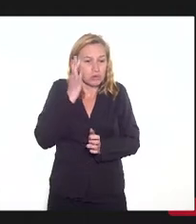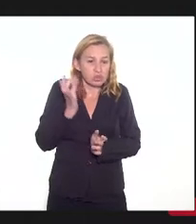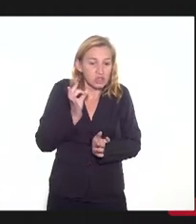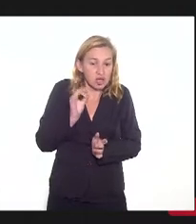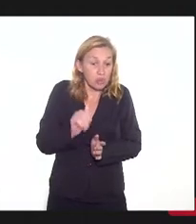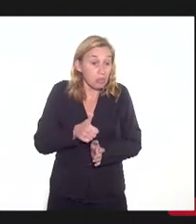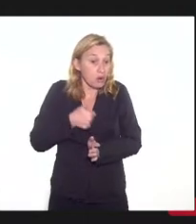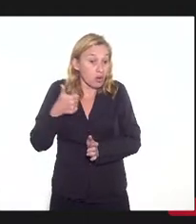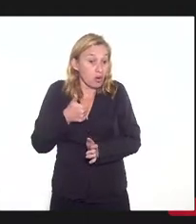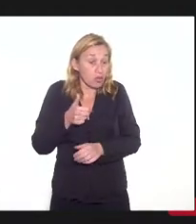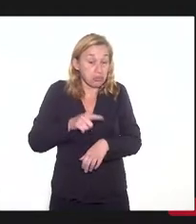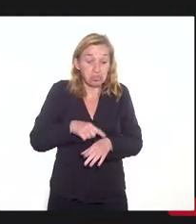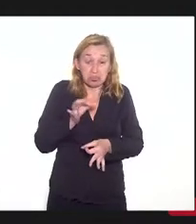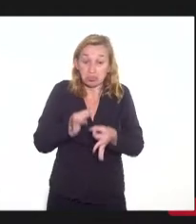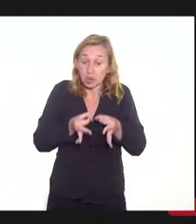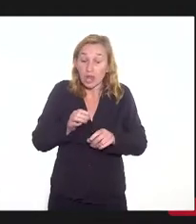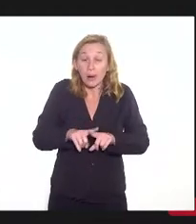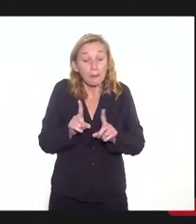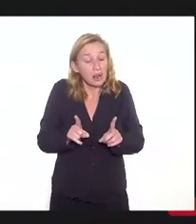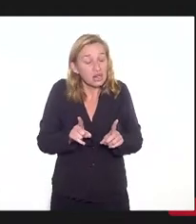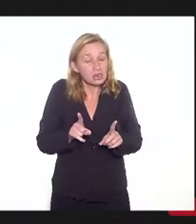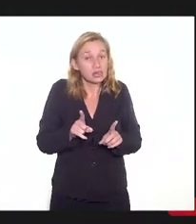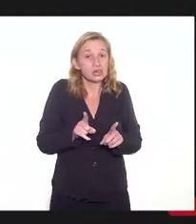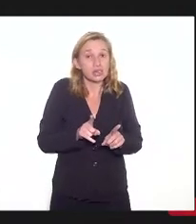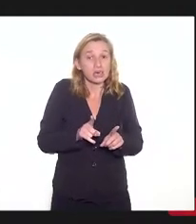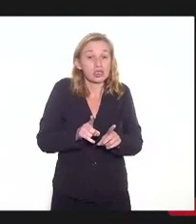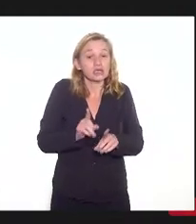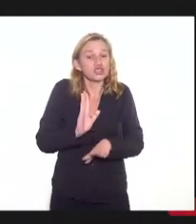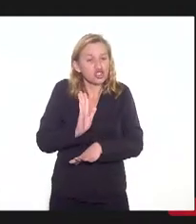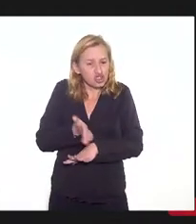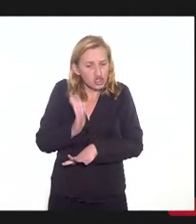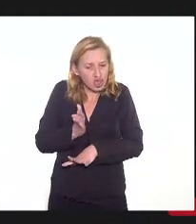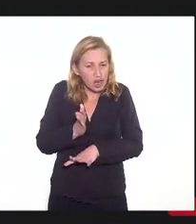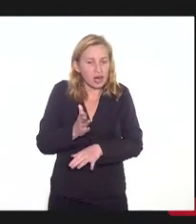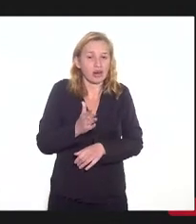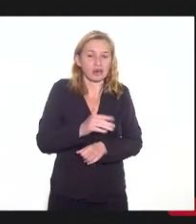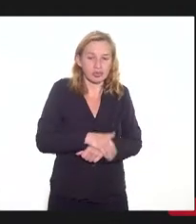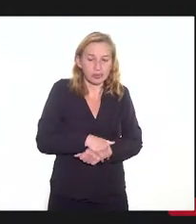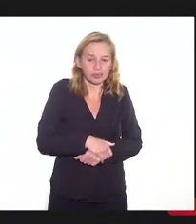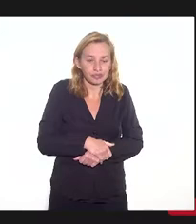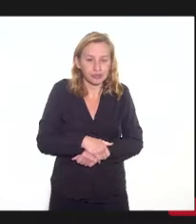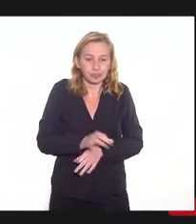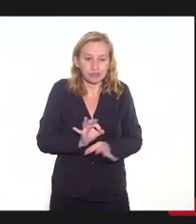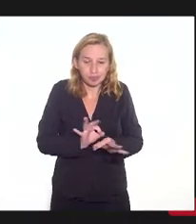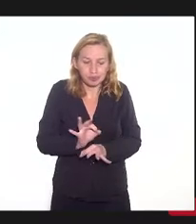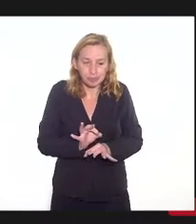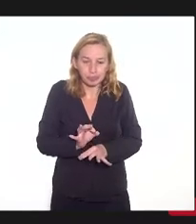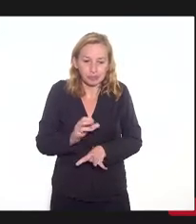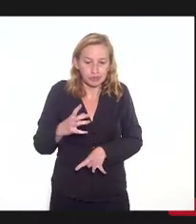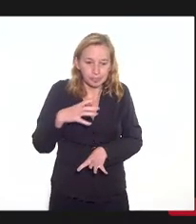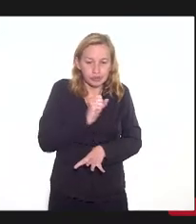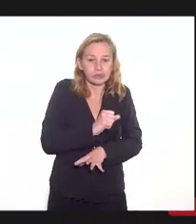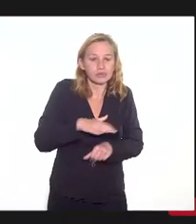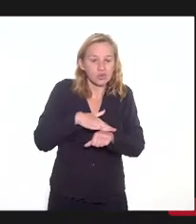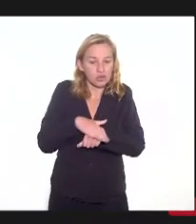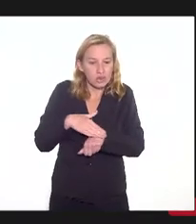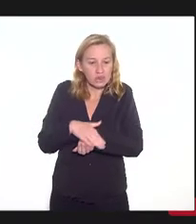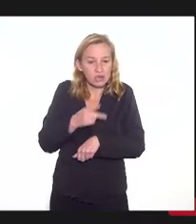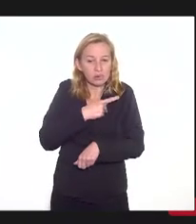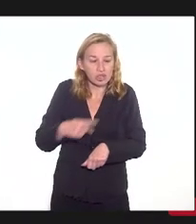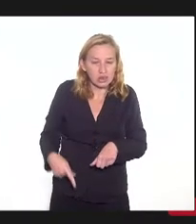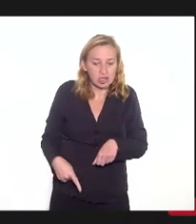instrumento jurídico, mas para que a gente já colocasse logo, conversei com o presidente da